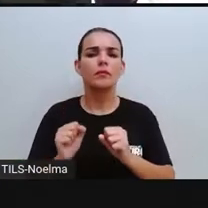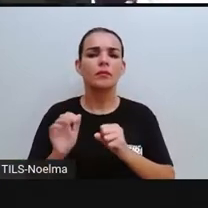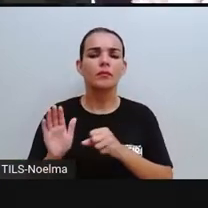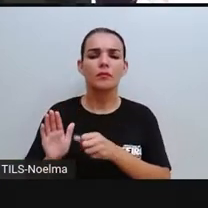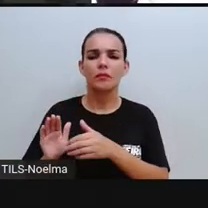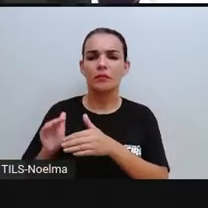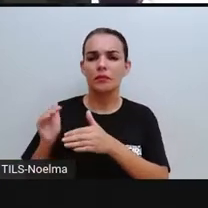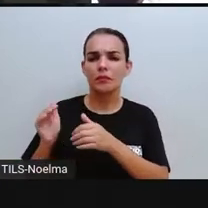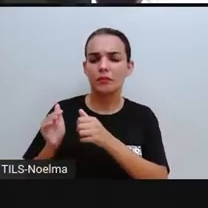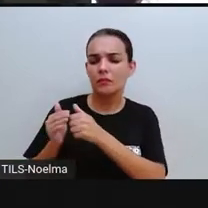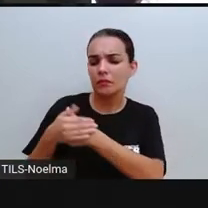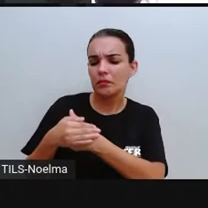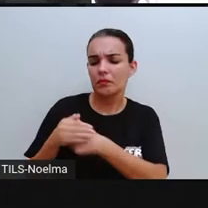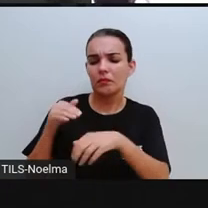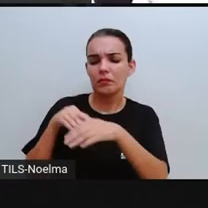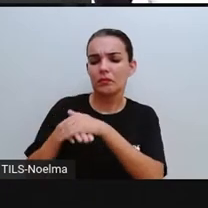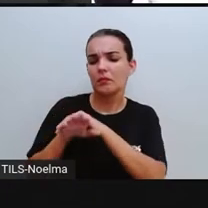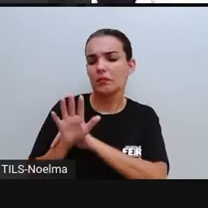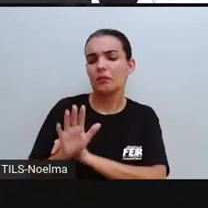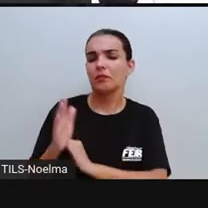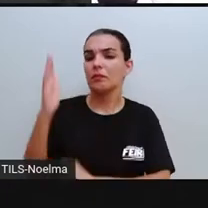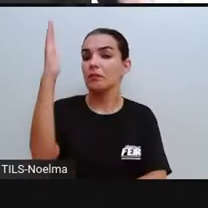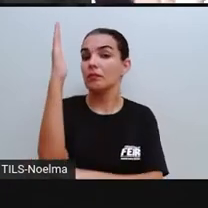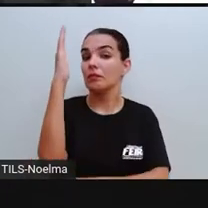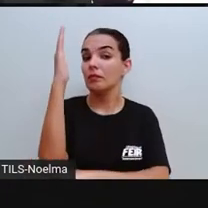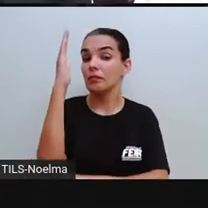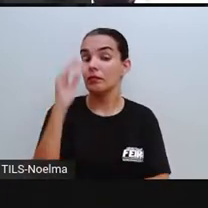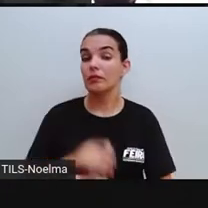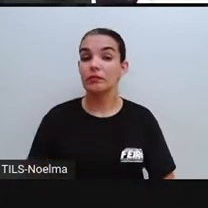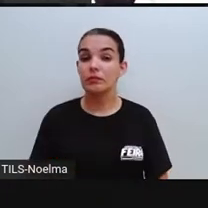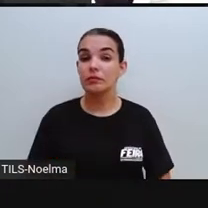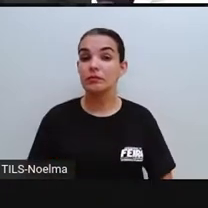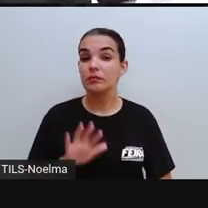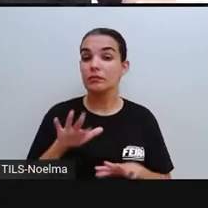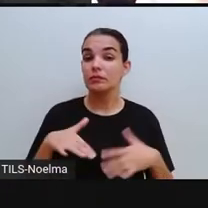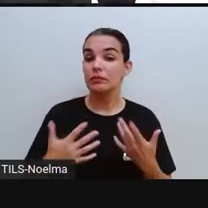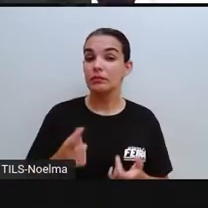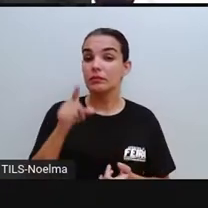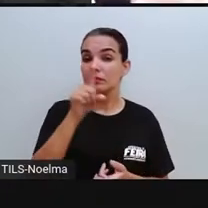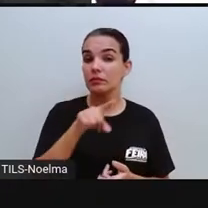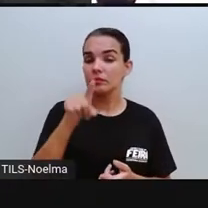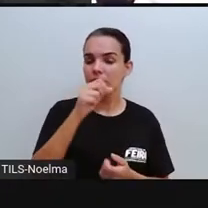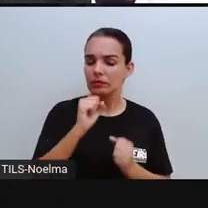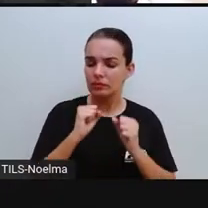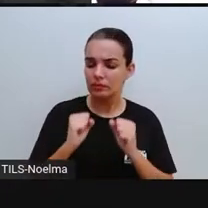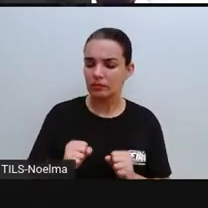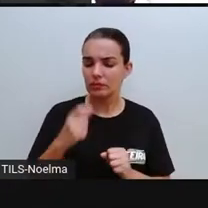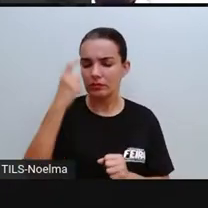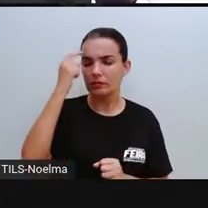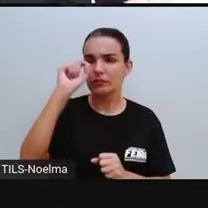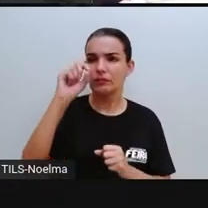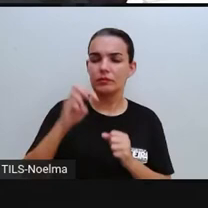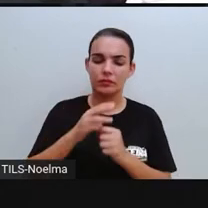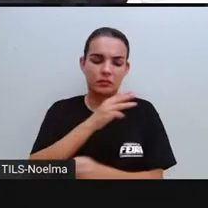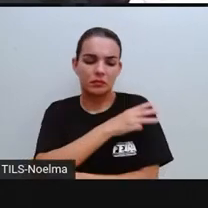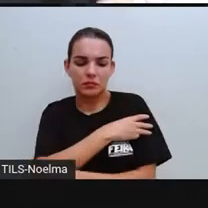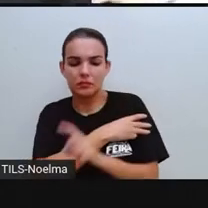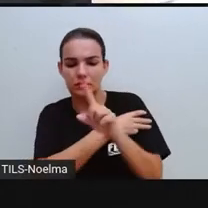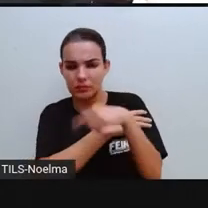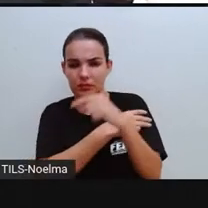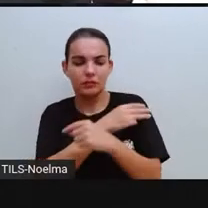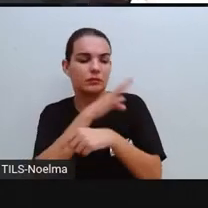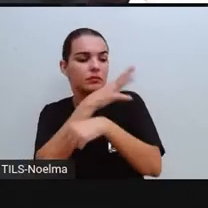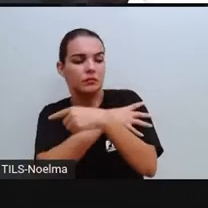Vocês precisam pensar, né, que vocês estão aí no segundo ano, vão passar aí ao terceiro, quarto e quinto, às vezes precisa, né,